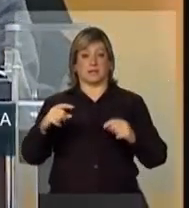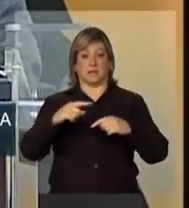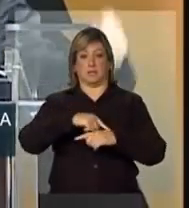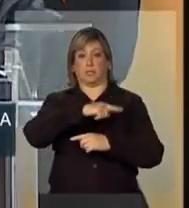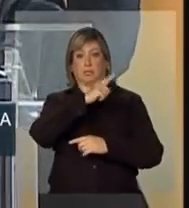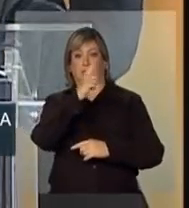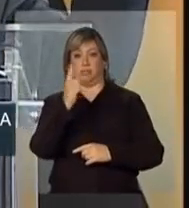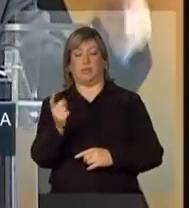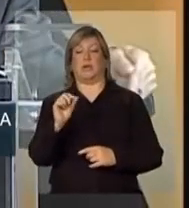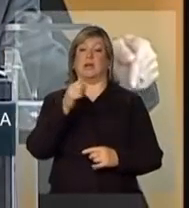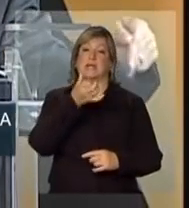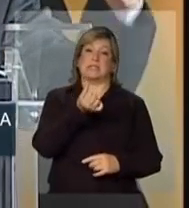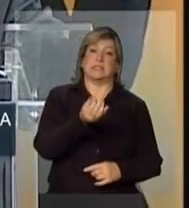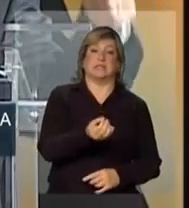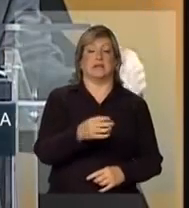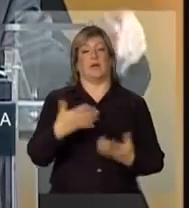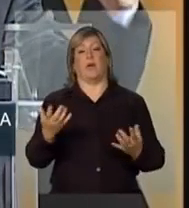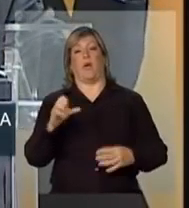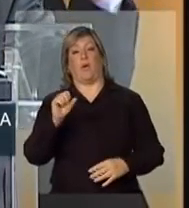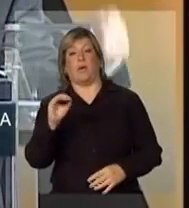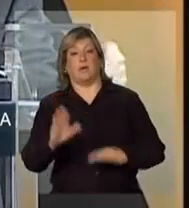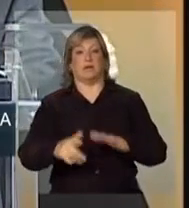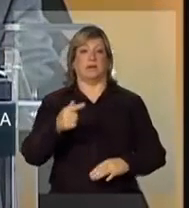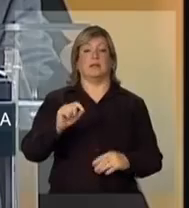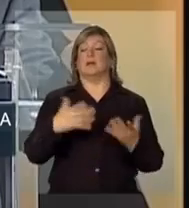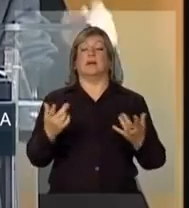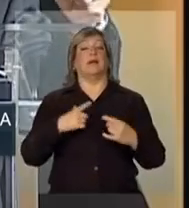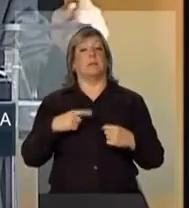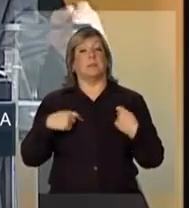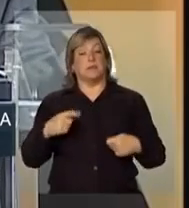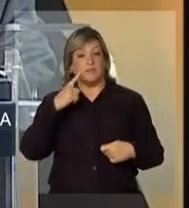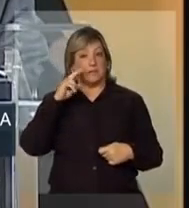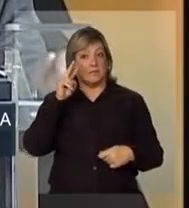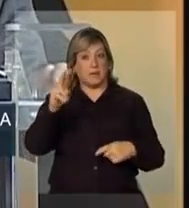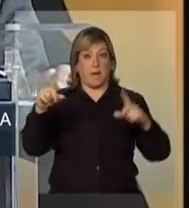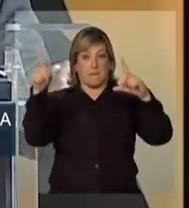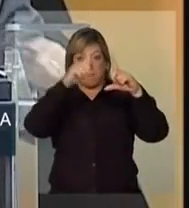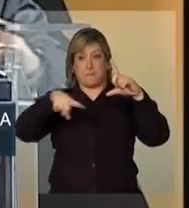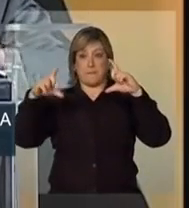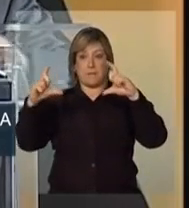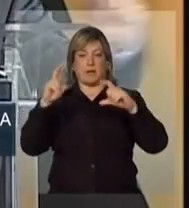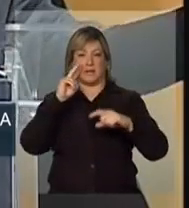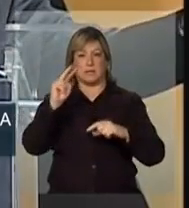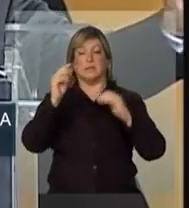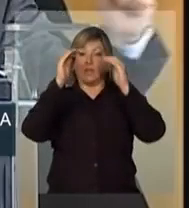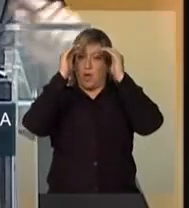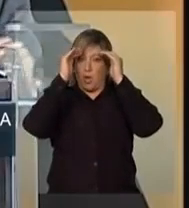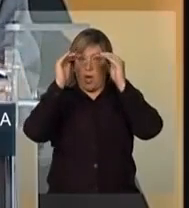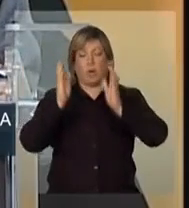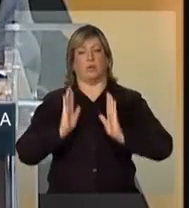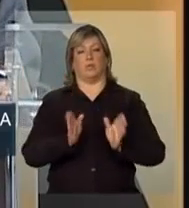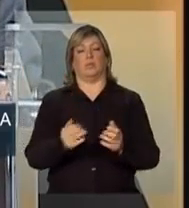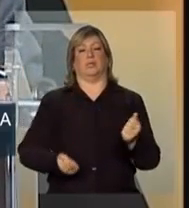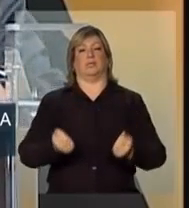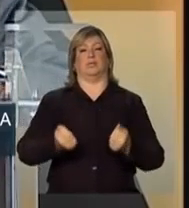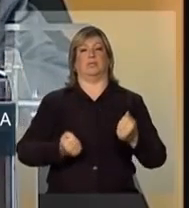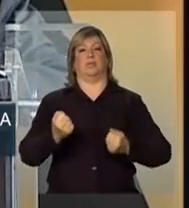cujo projeto levou em consideração as condições operacionais,